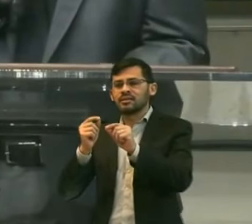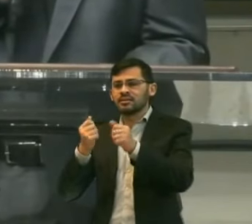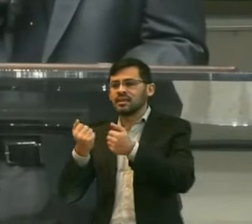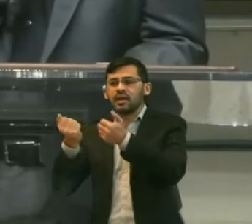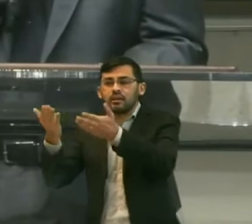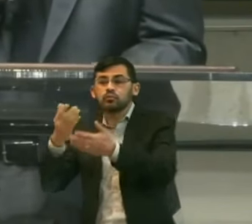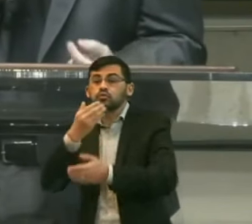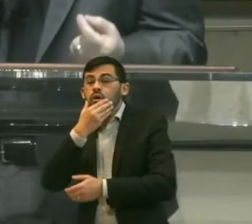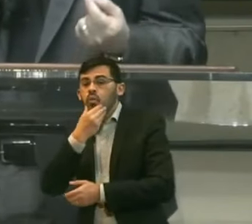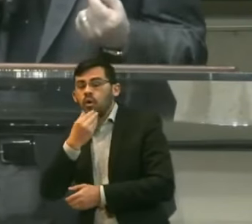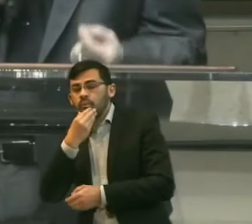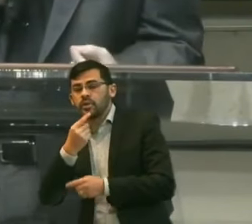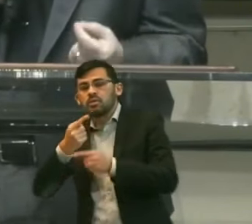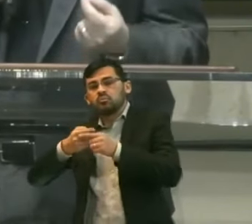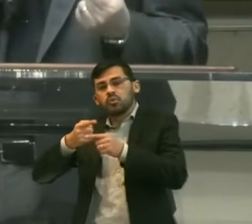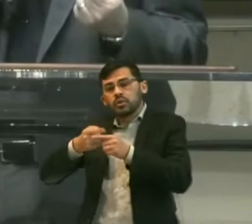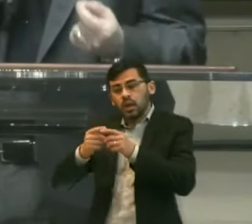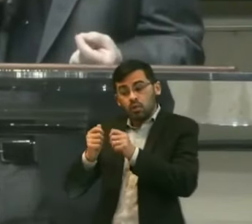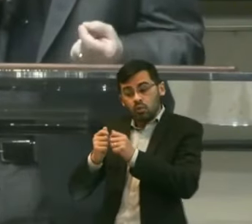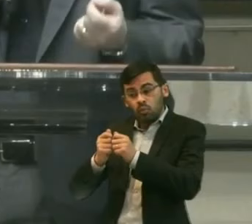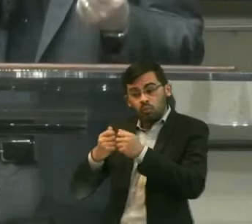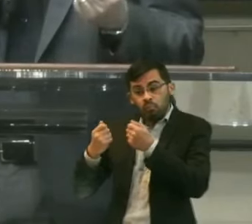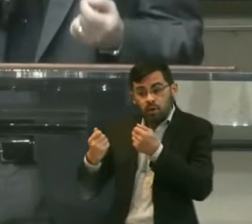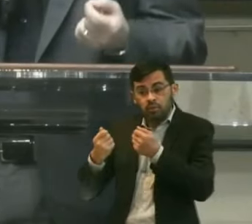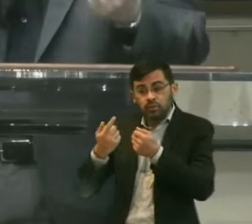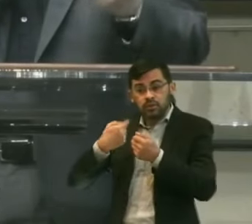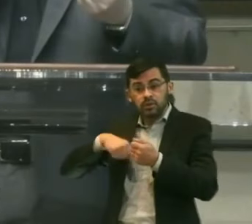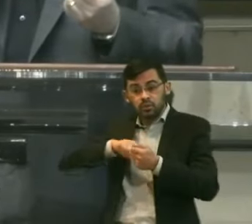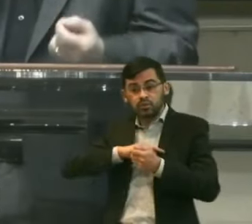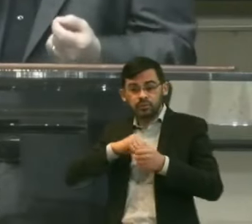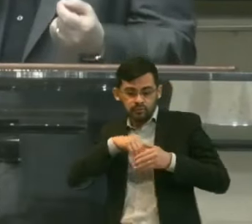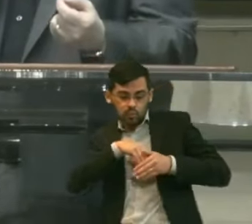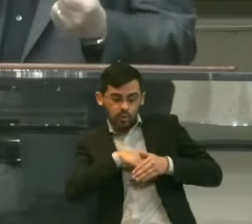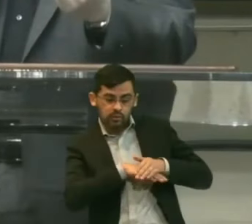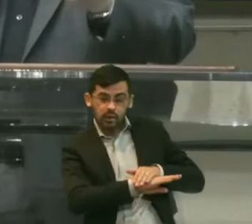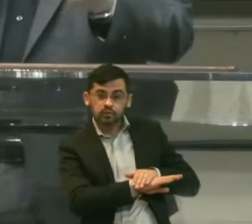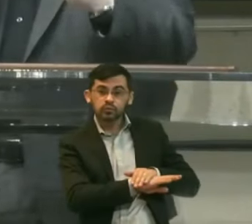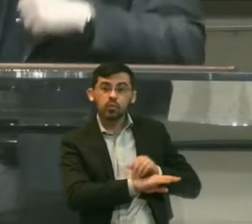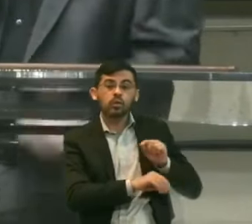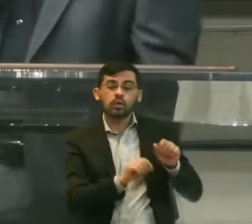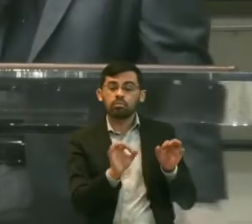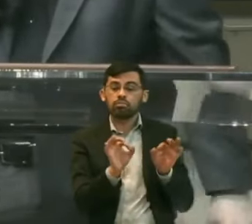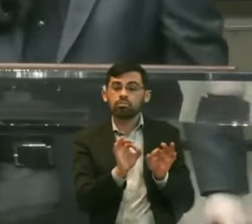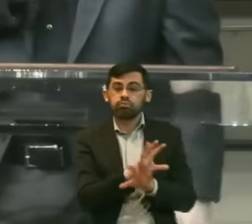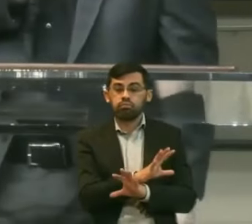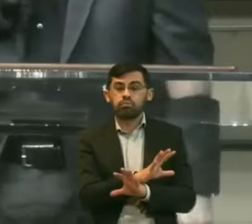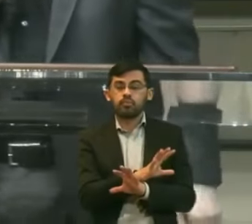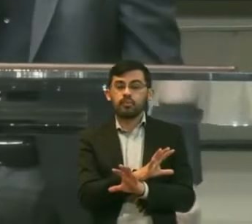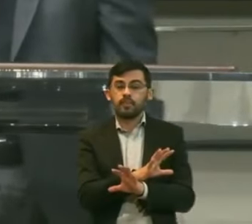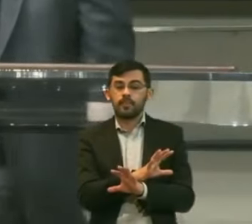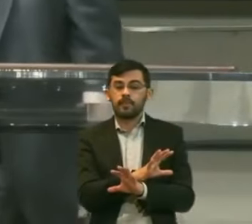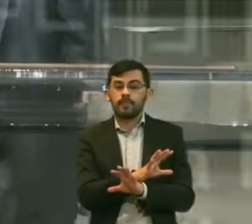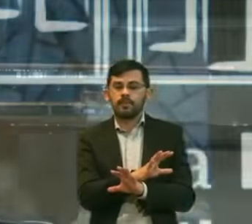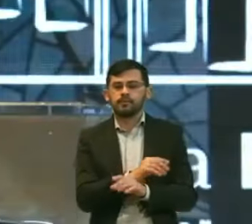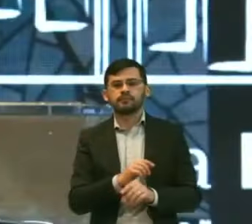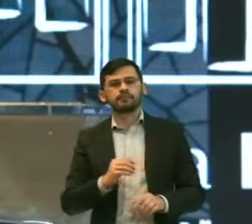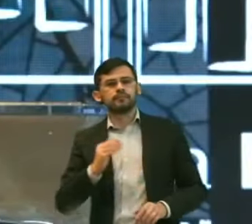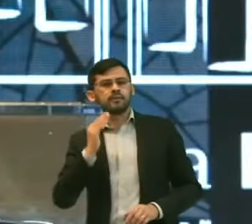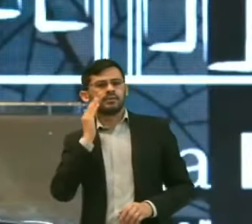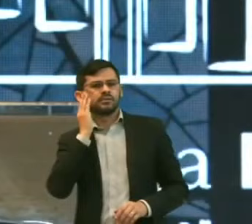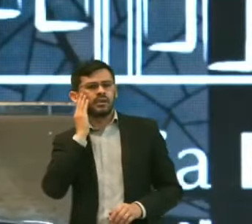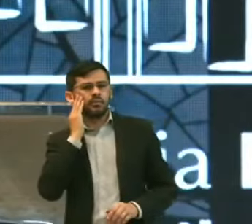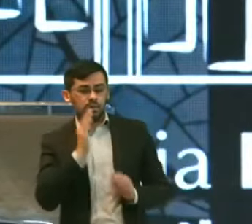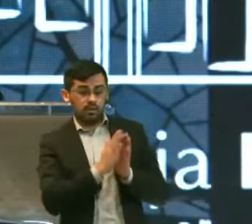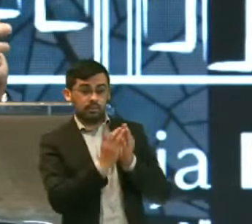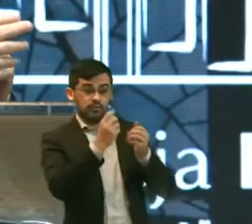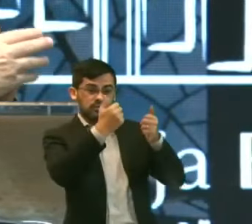homem Porque o pão Que tínhamos Em nossas sacolas Acabou Sabe O que a